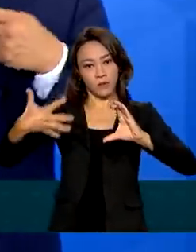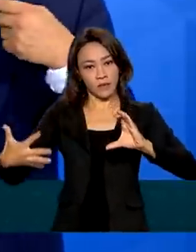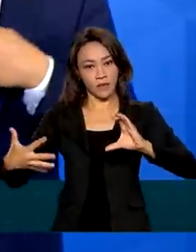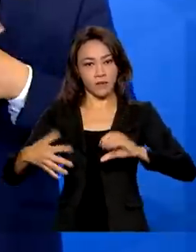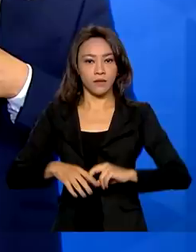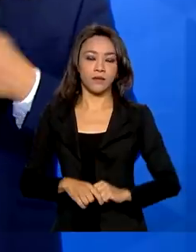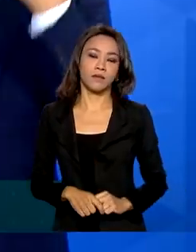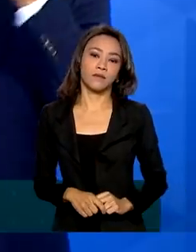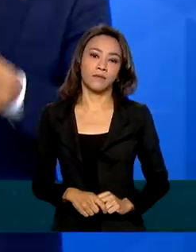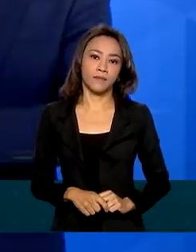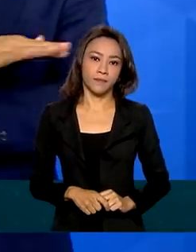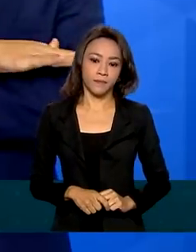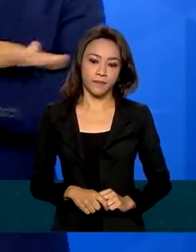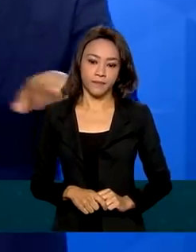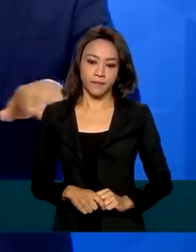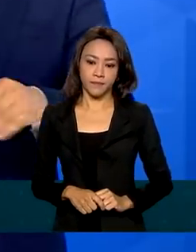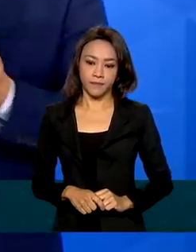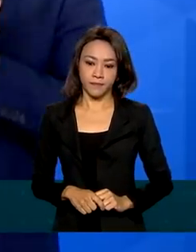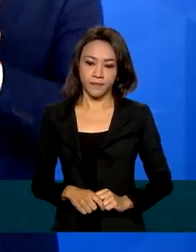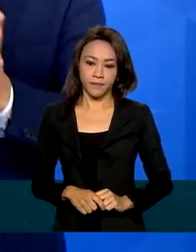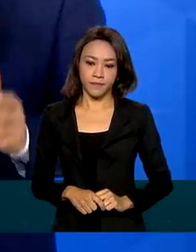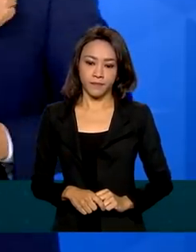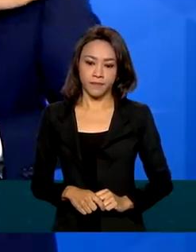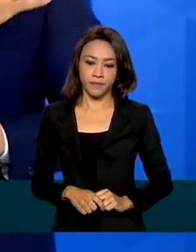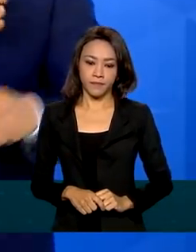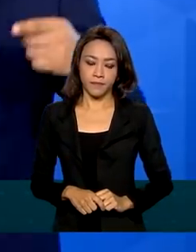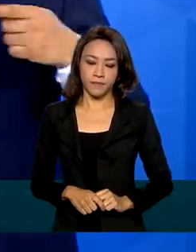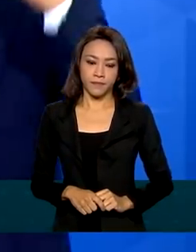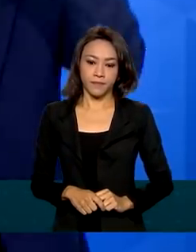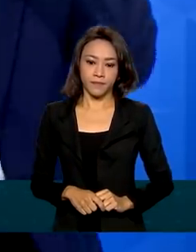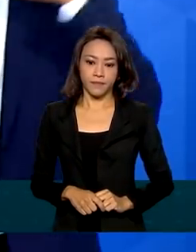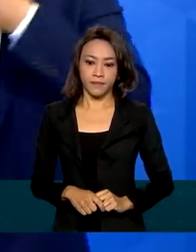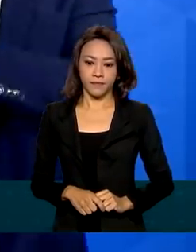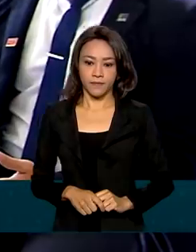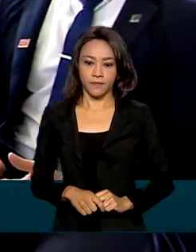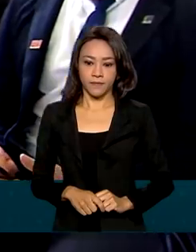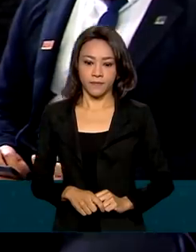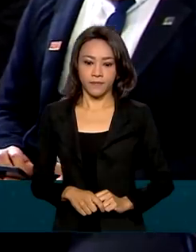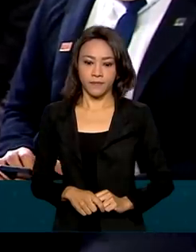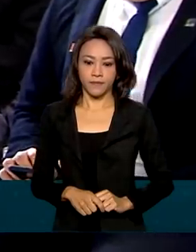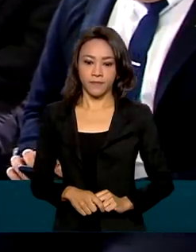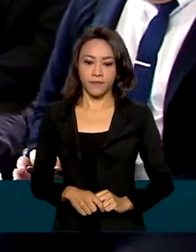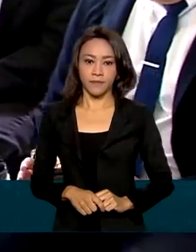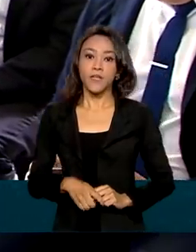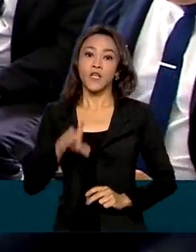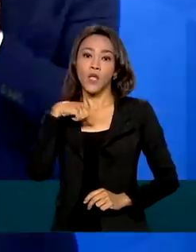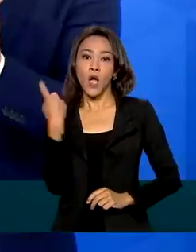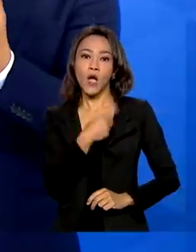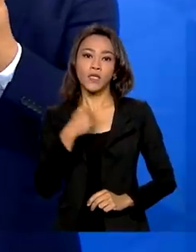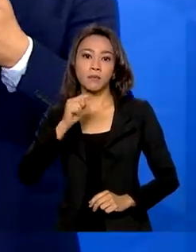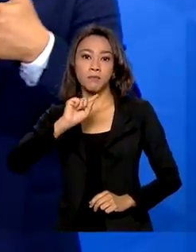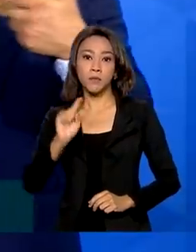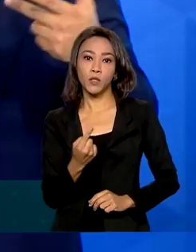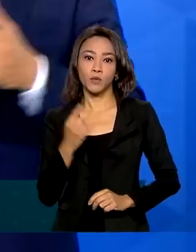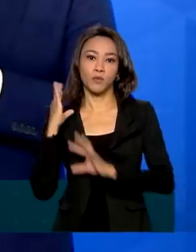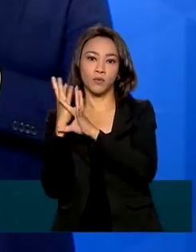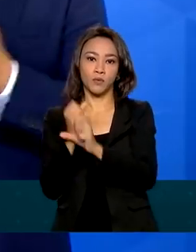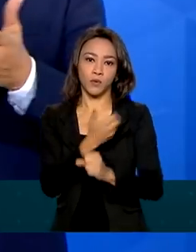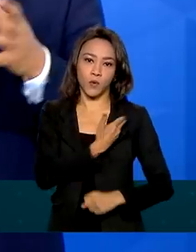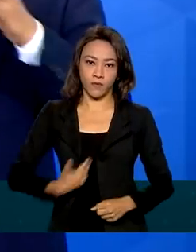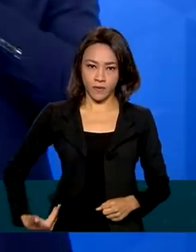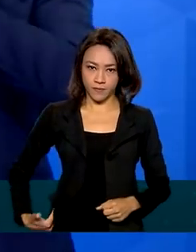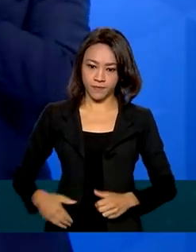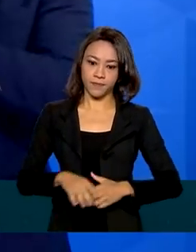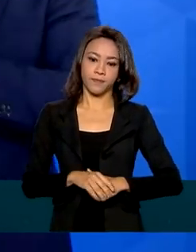tolerar discriminação e violência contra pessoas com deficiência. Nós chegamos aos mil dias de governo,